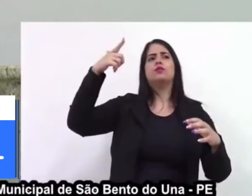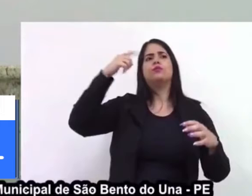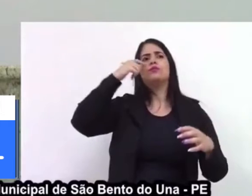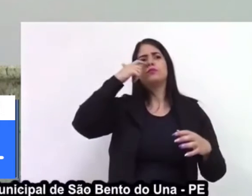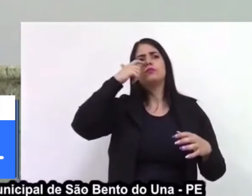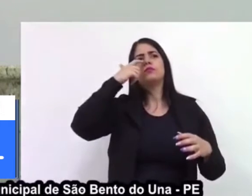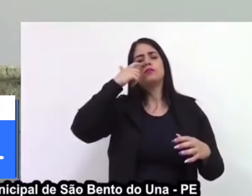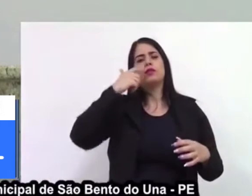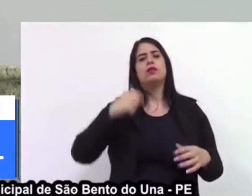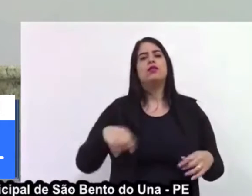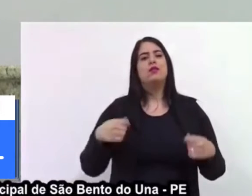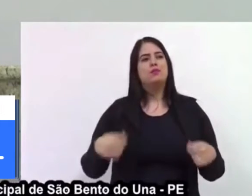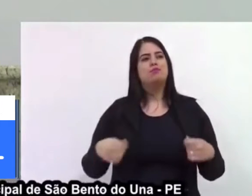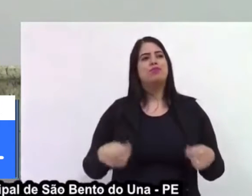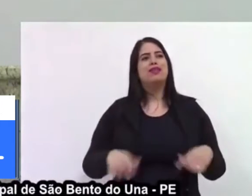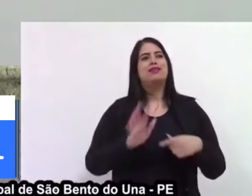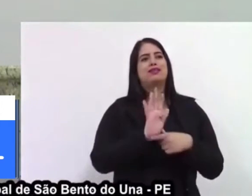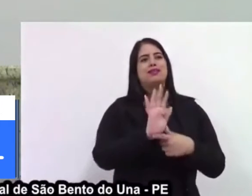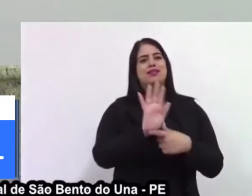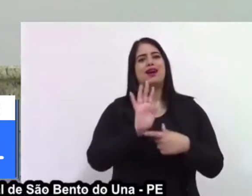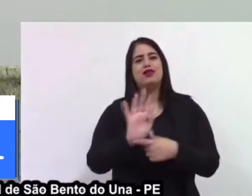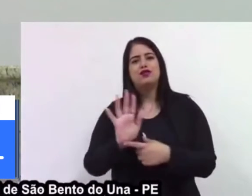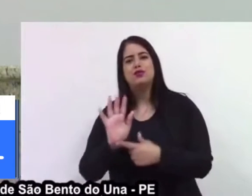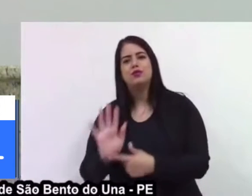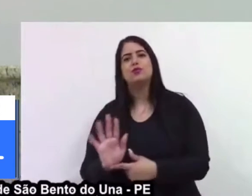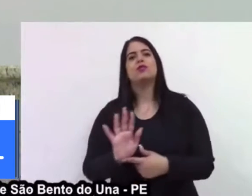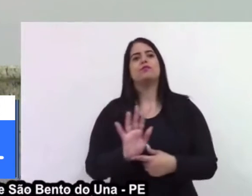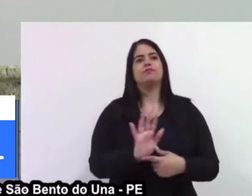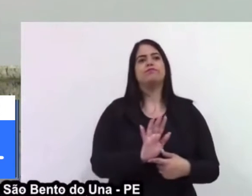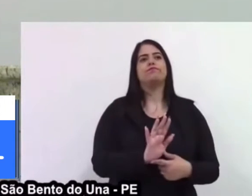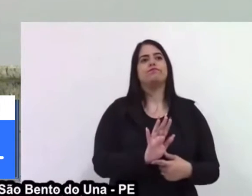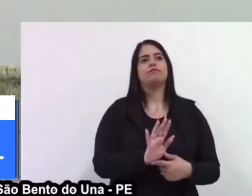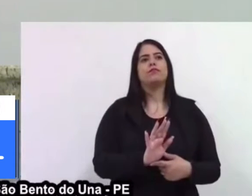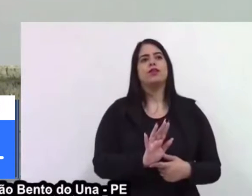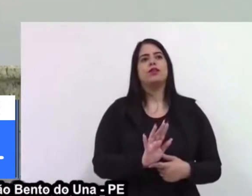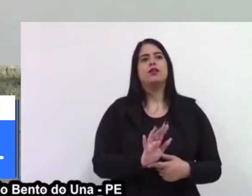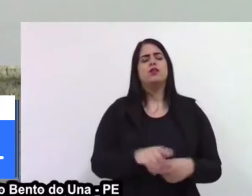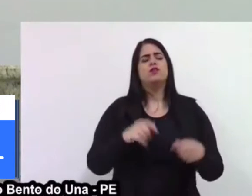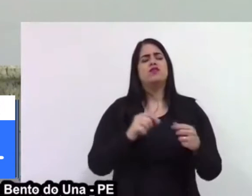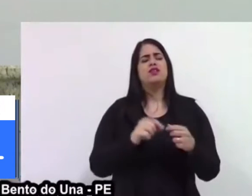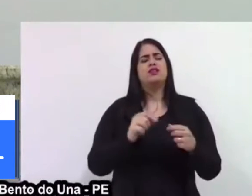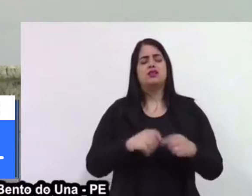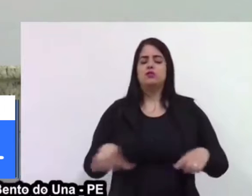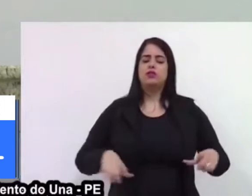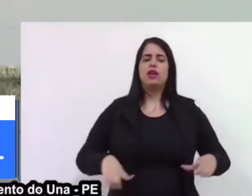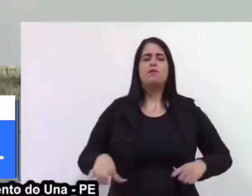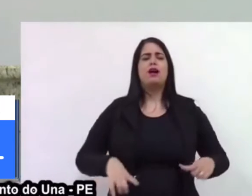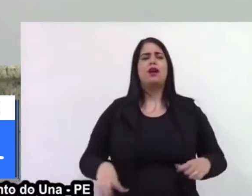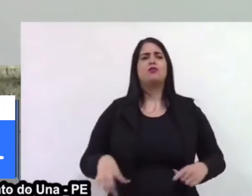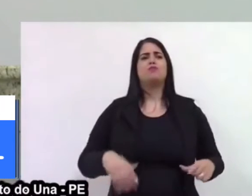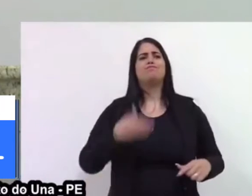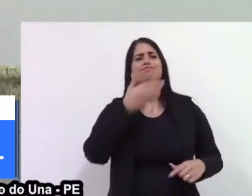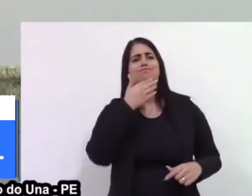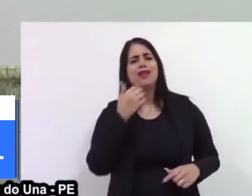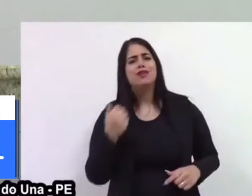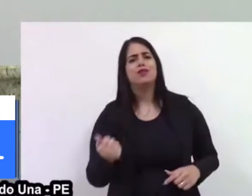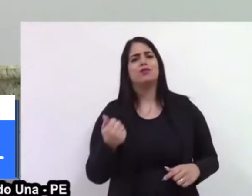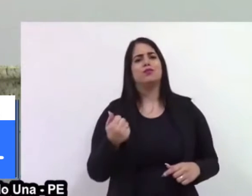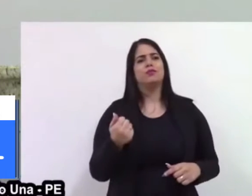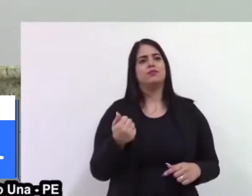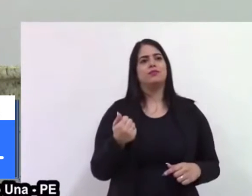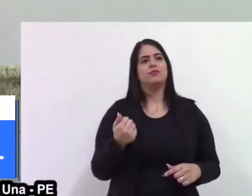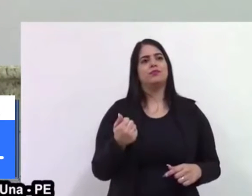nosso apoio, precisa do incentivo maior, para que possam fazer seu trabalho bem mais do que já faz.